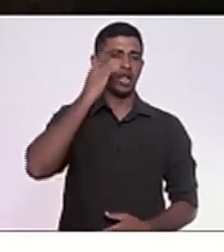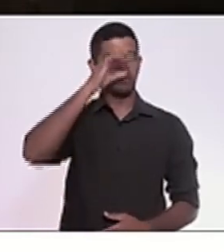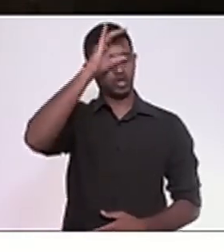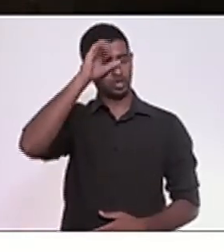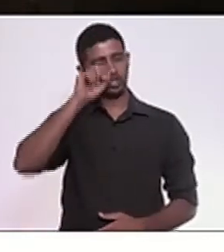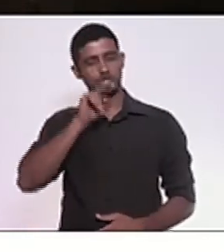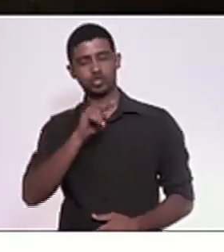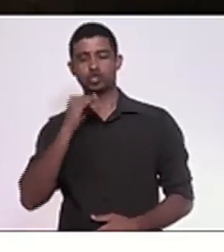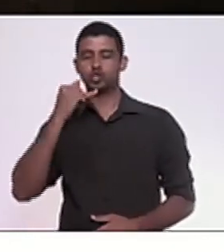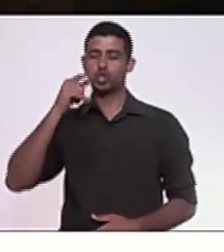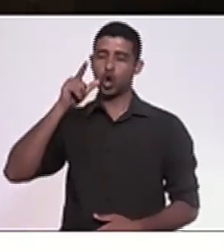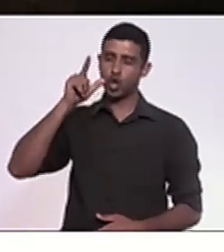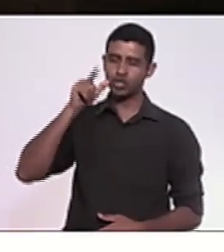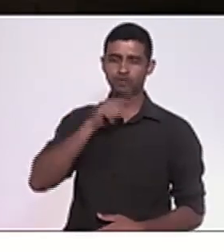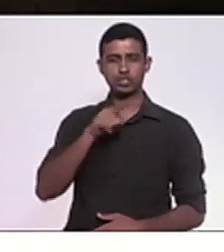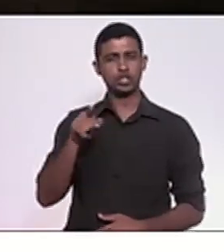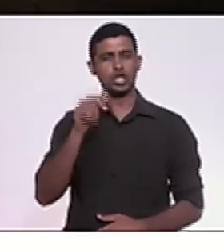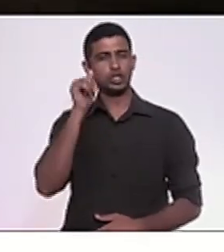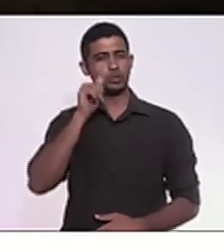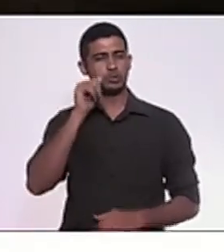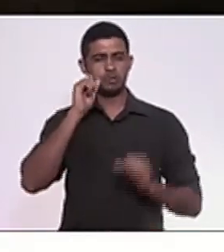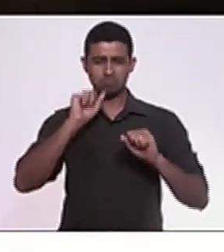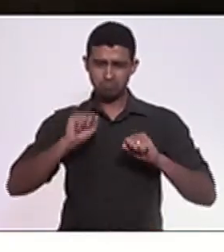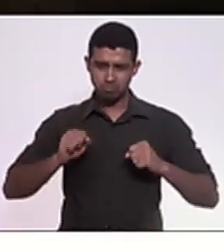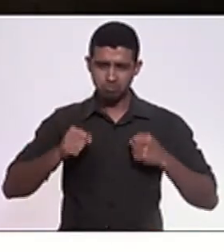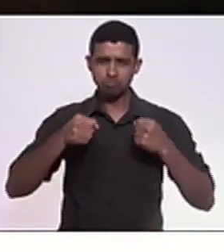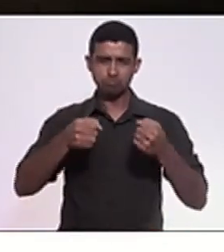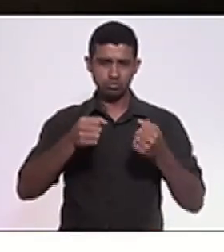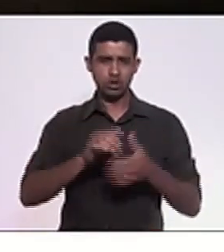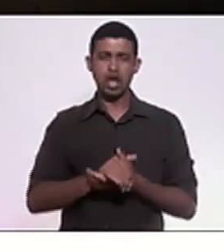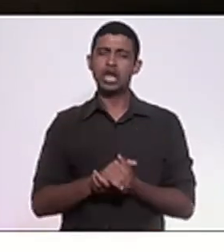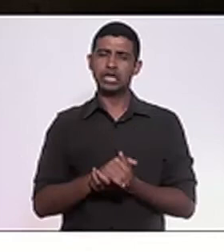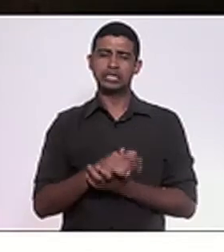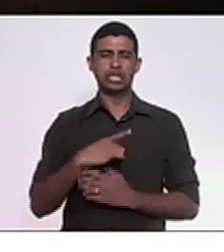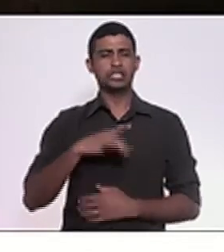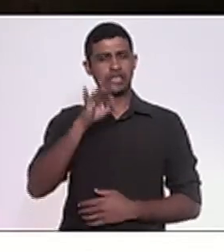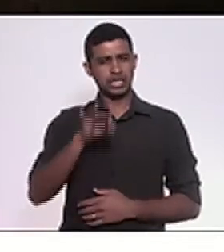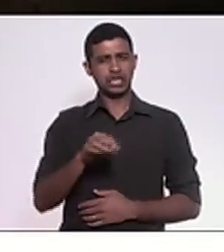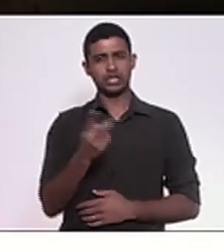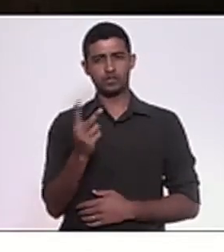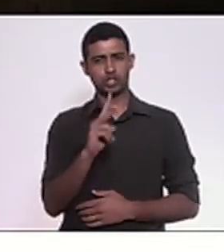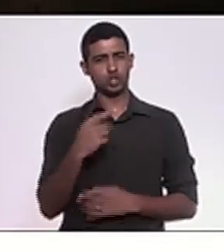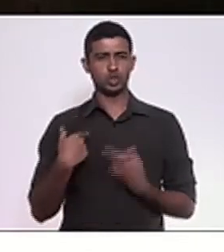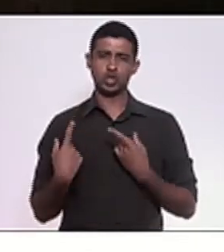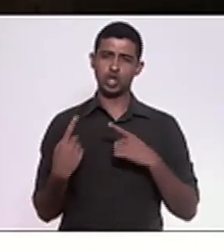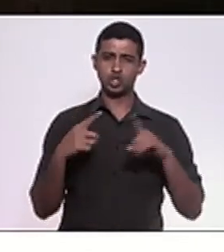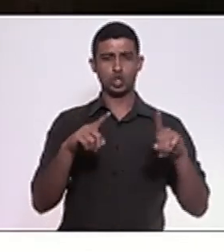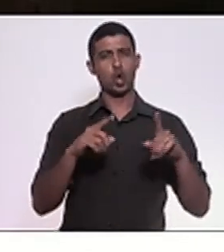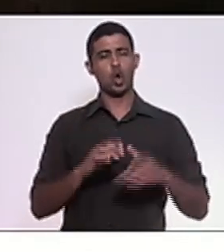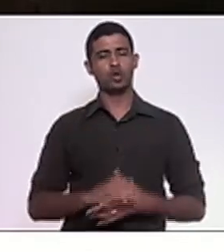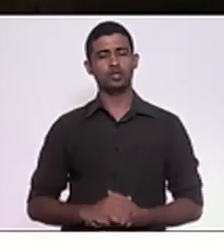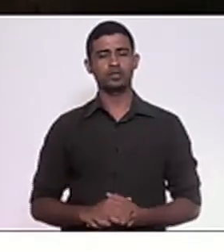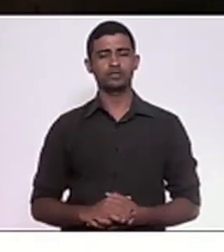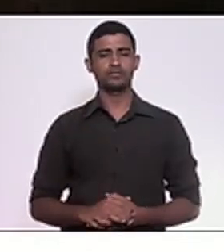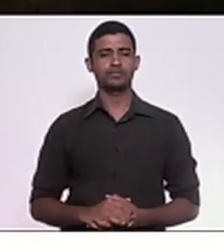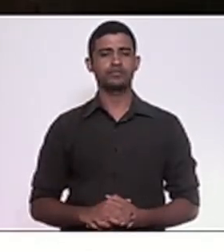Lucinha, mulheres guerreiras, que eu tenho certeza que são contras. A essa aberração,